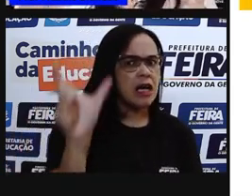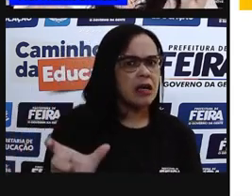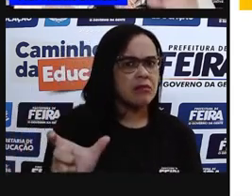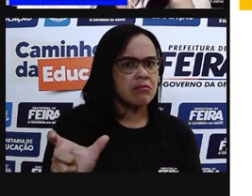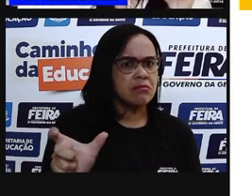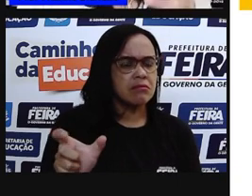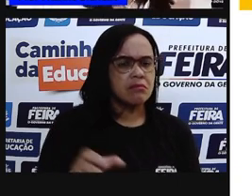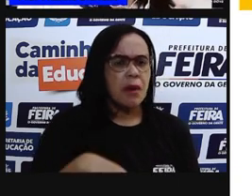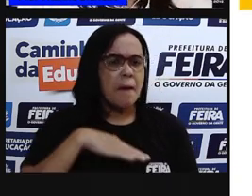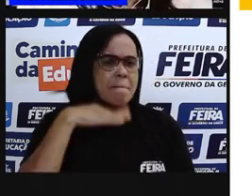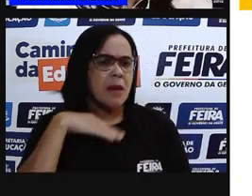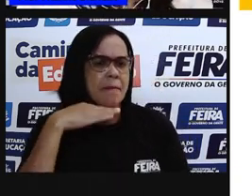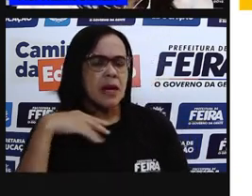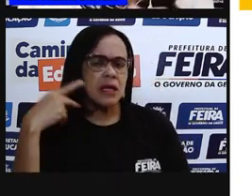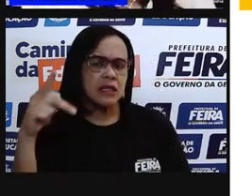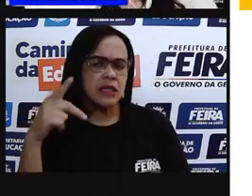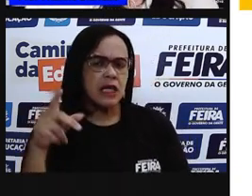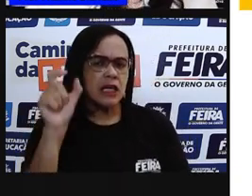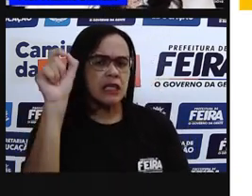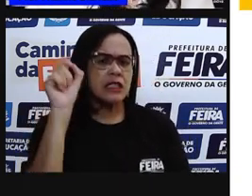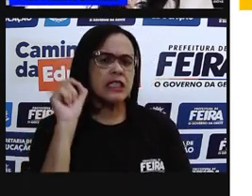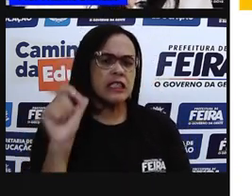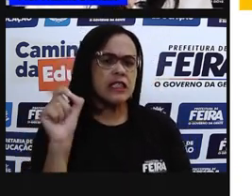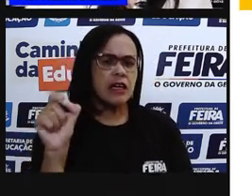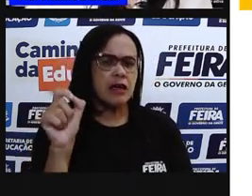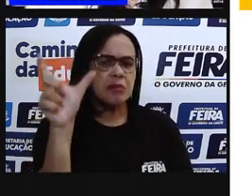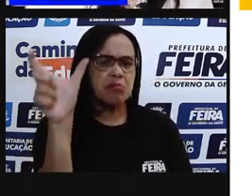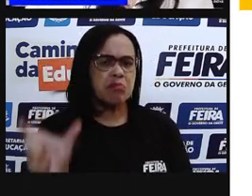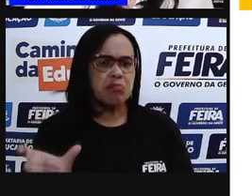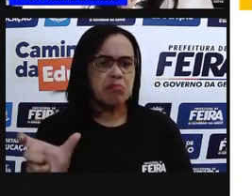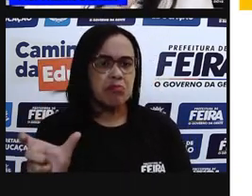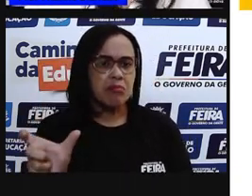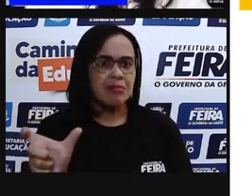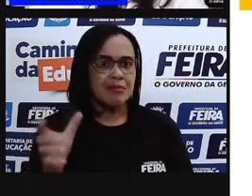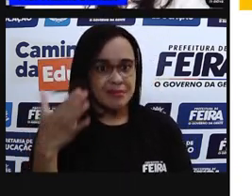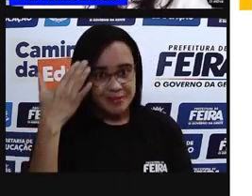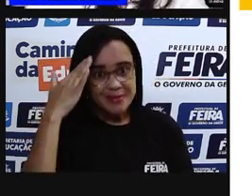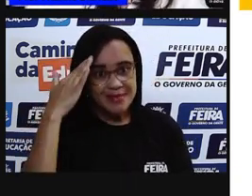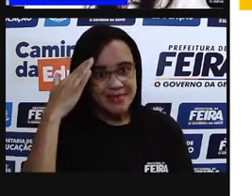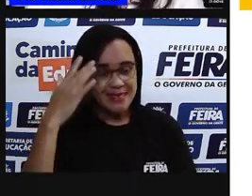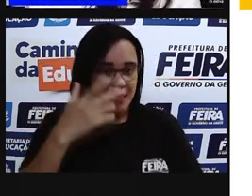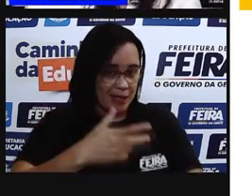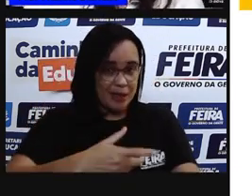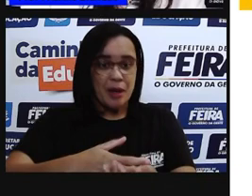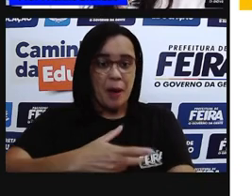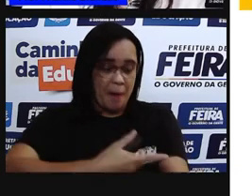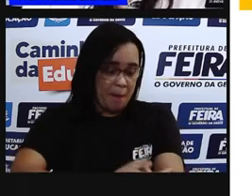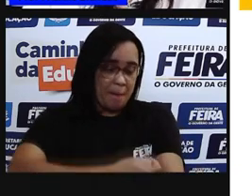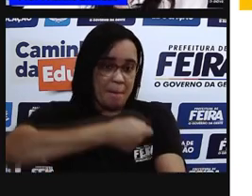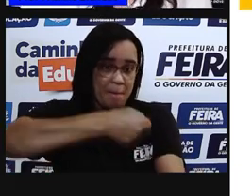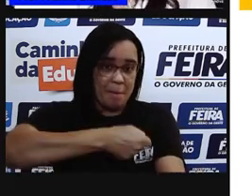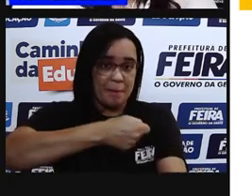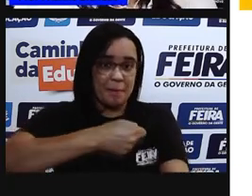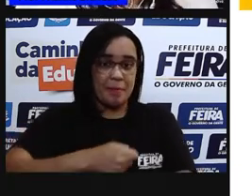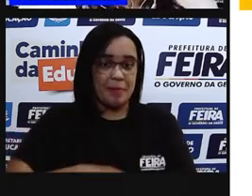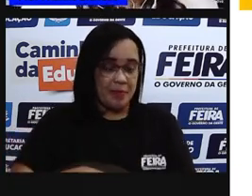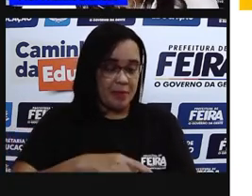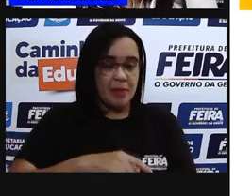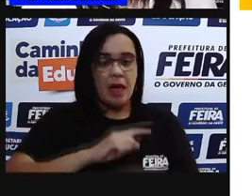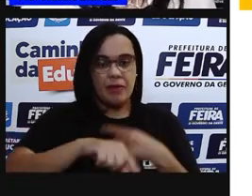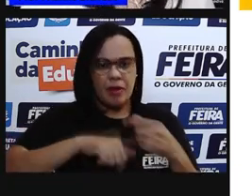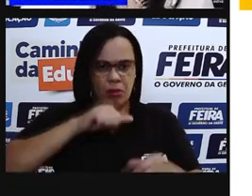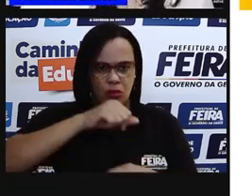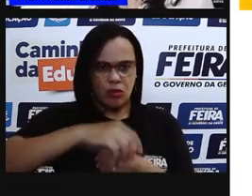Por quê? Porque é lá que estão as nossas heranças, as nossas heranças biológicas. E essas